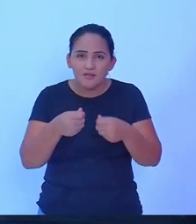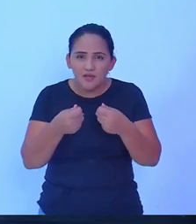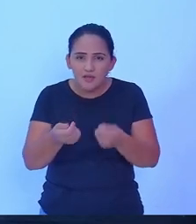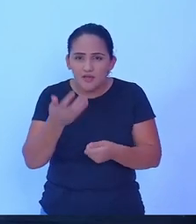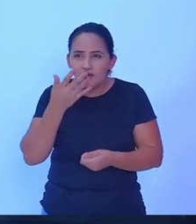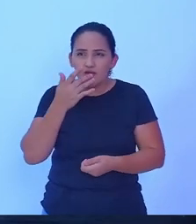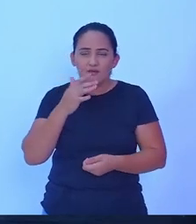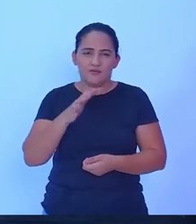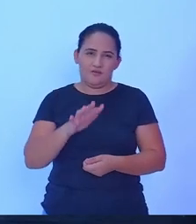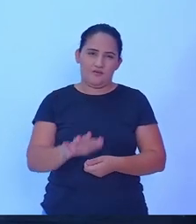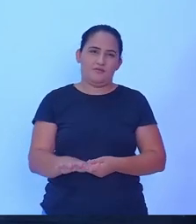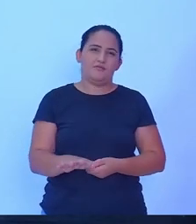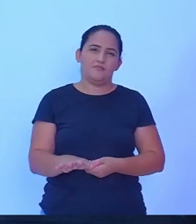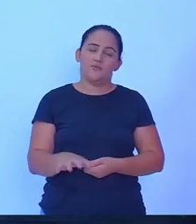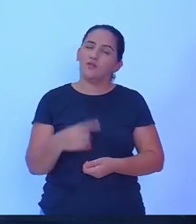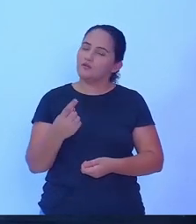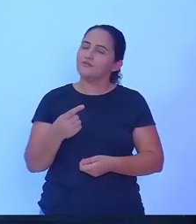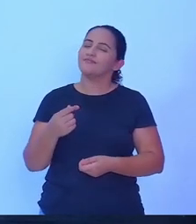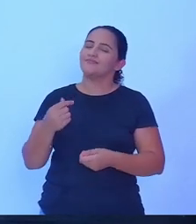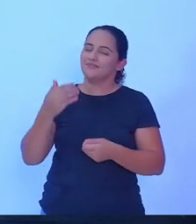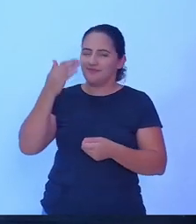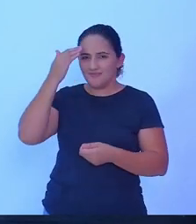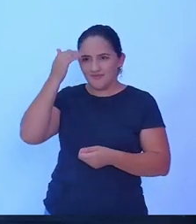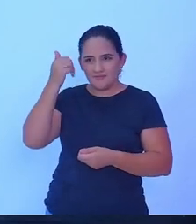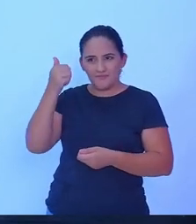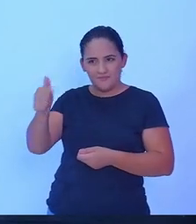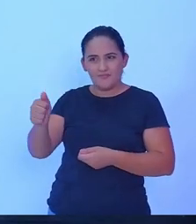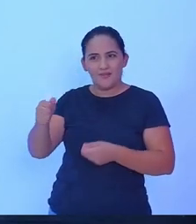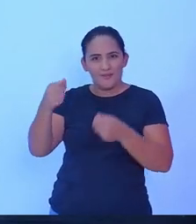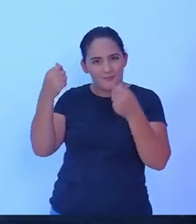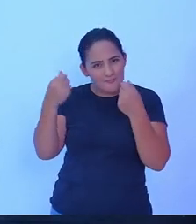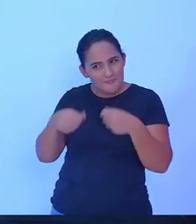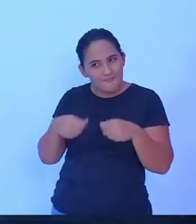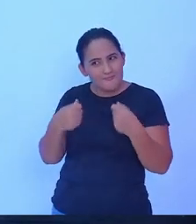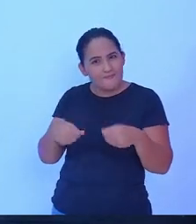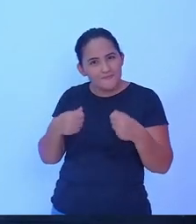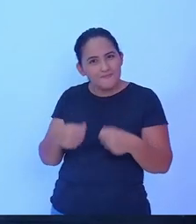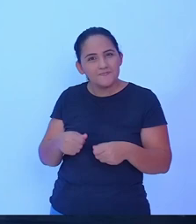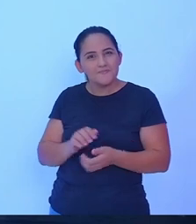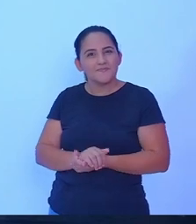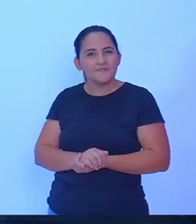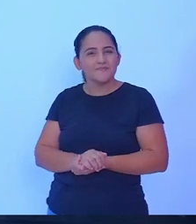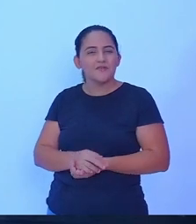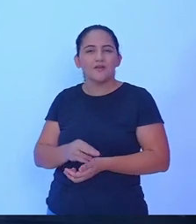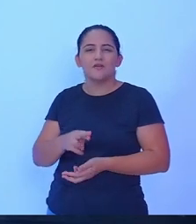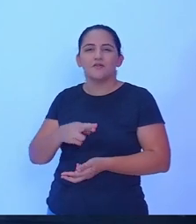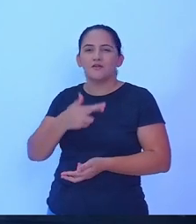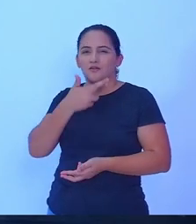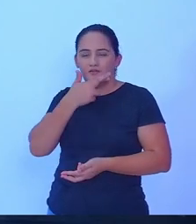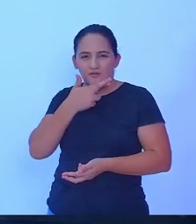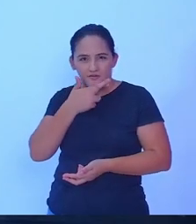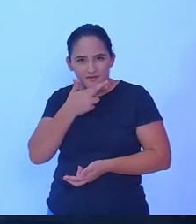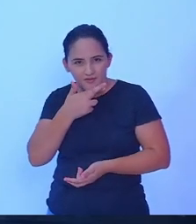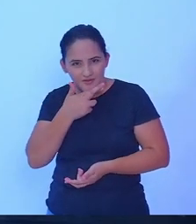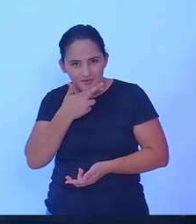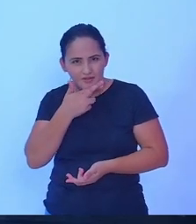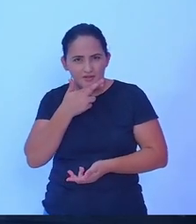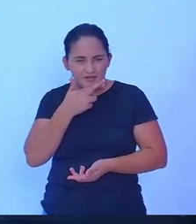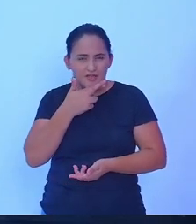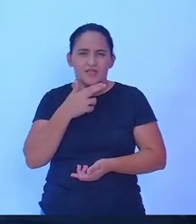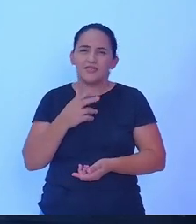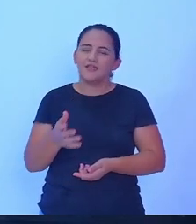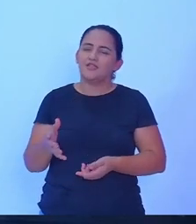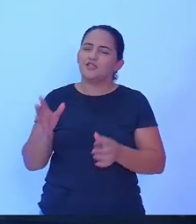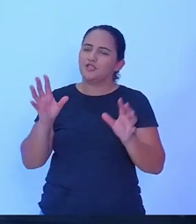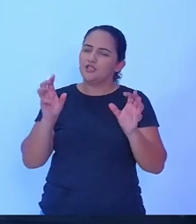sabedores da necessidade, nós, eu e o Rafael Godói, que tem um trabalho voltado já através do esporte,